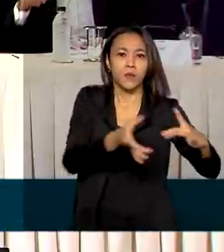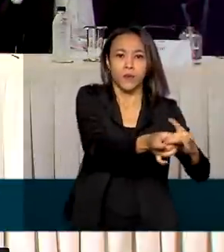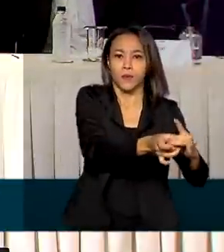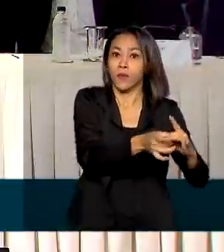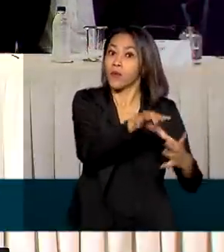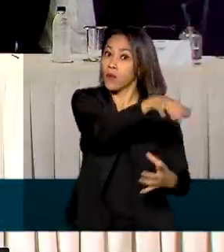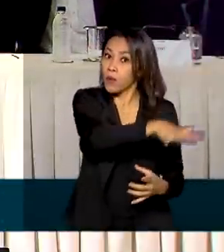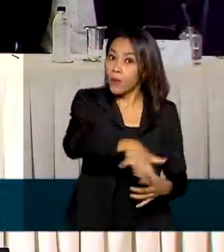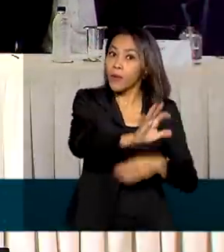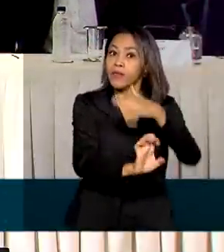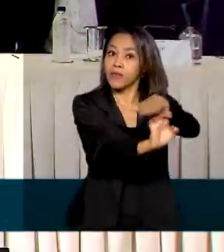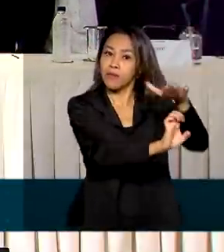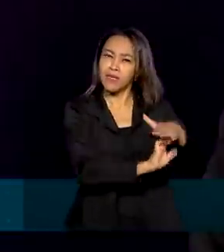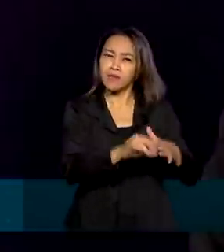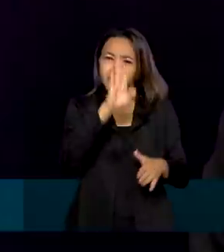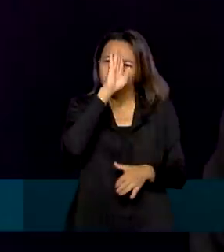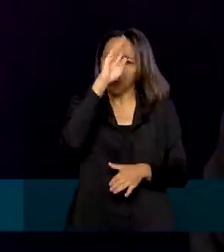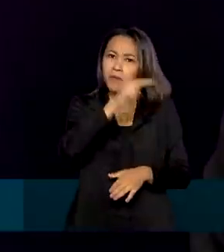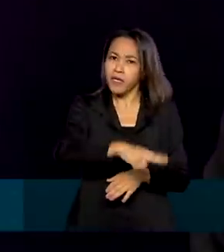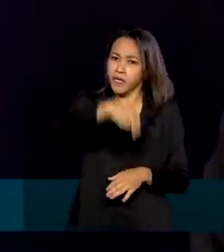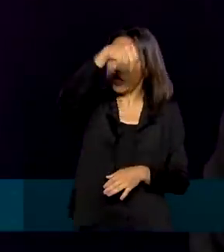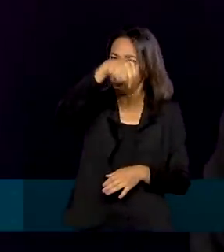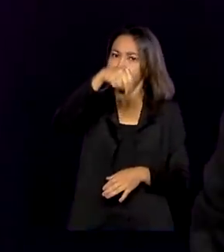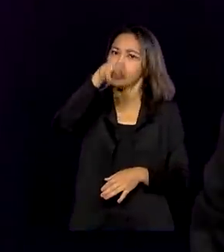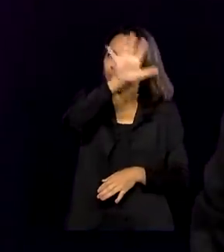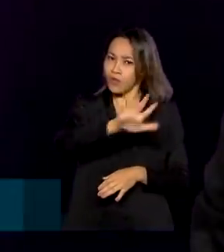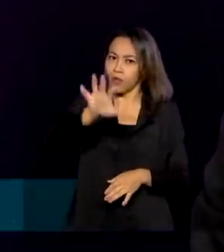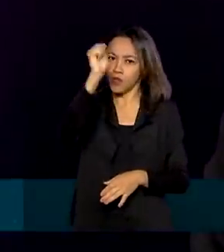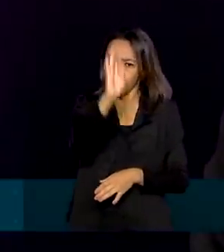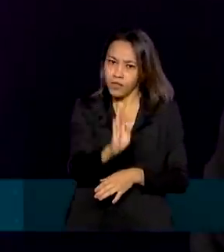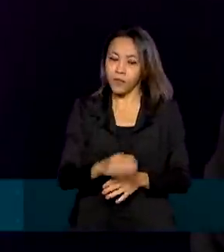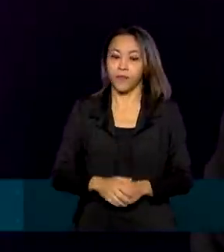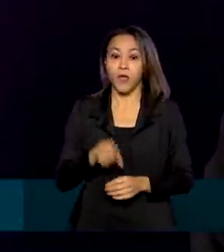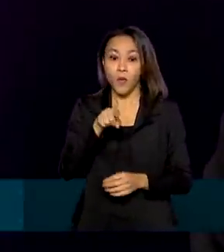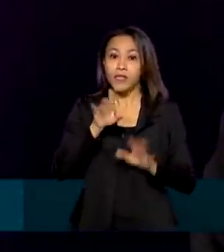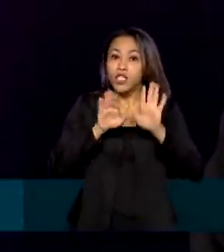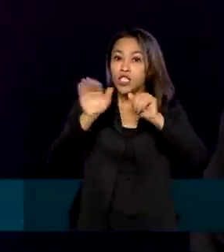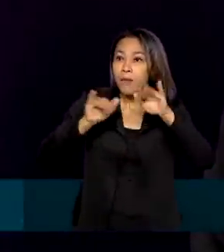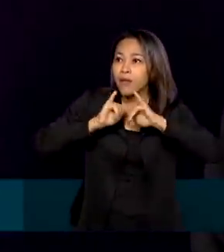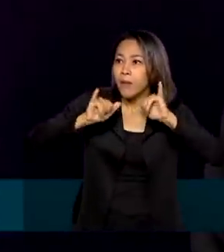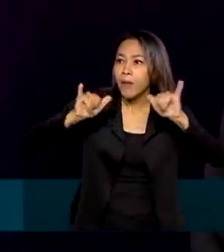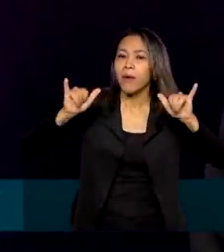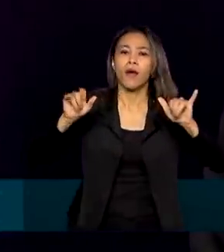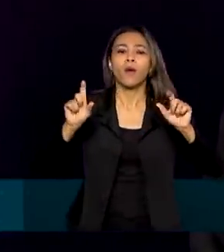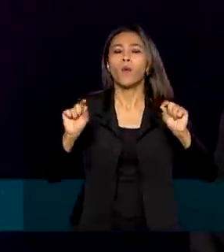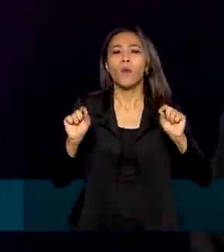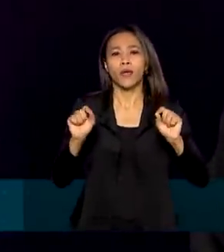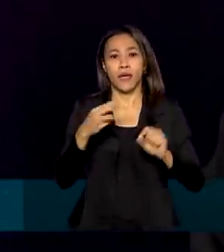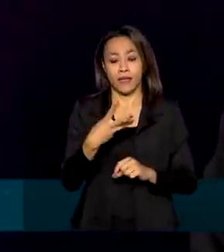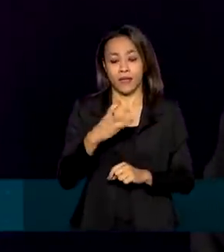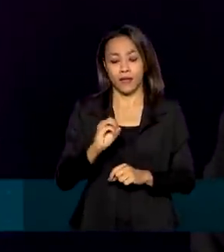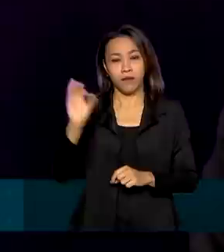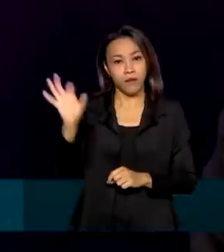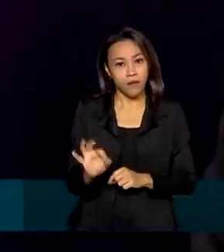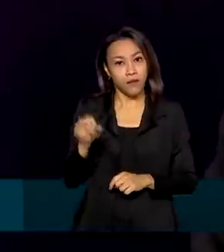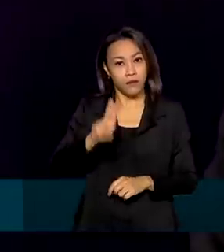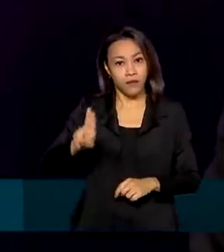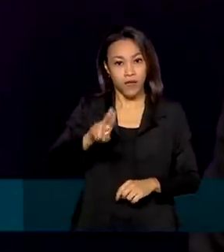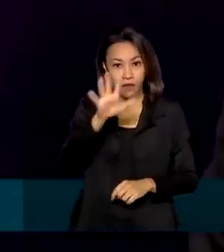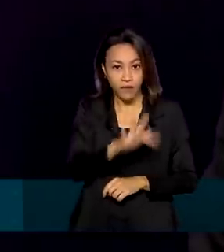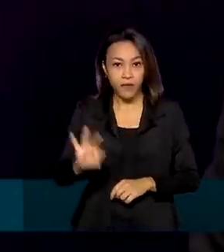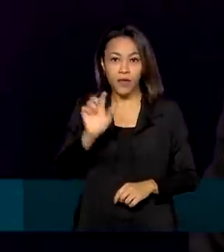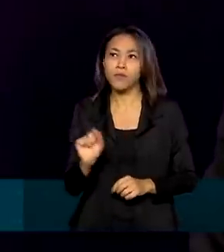especialmente na região norte. Com esse chamamento, a nossa expectativa é que 30% das nossas universidades federais